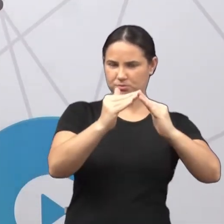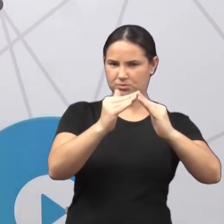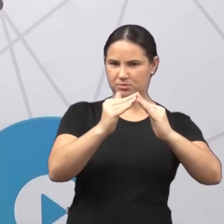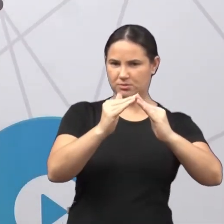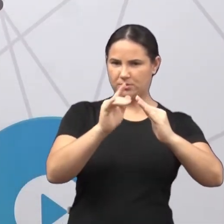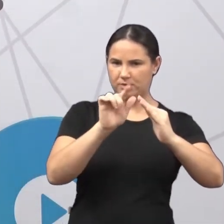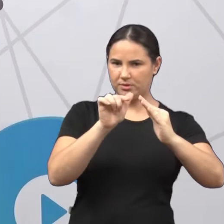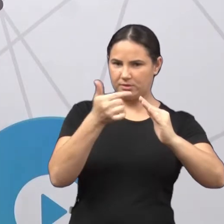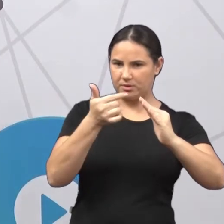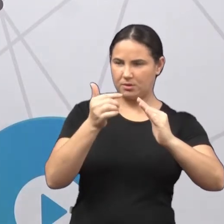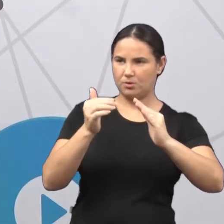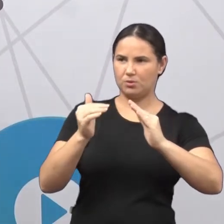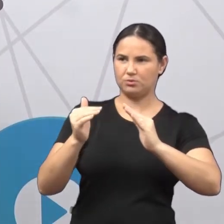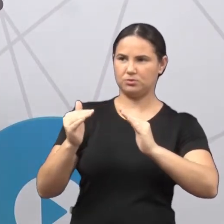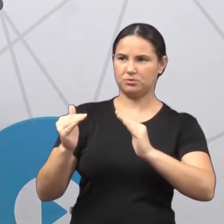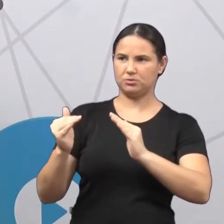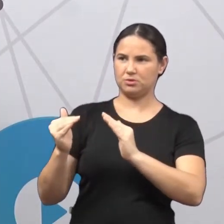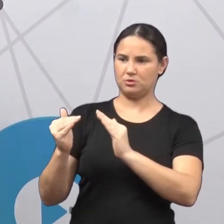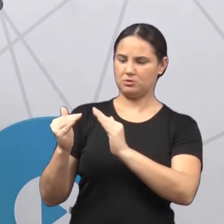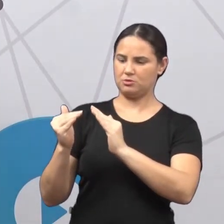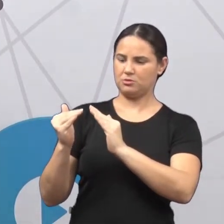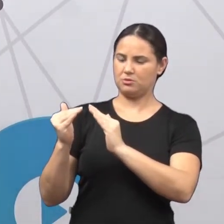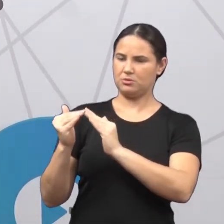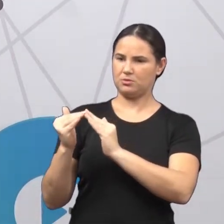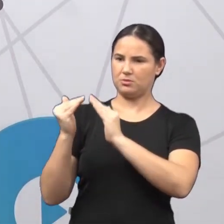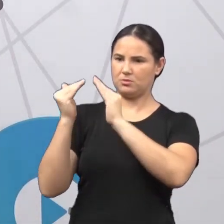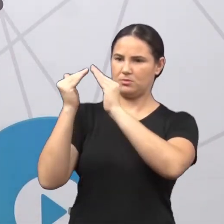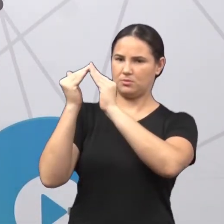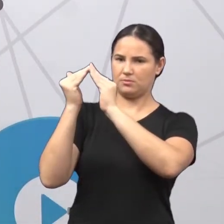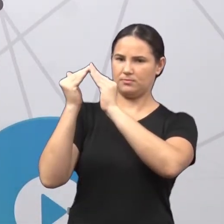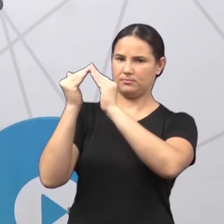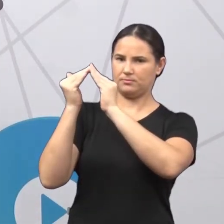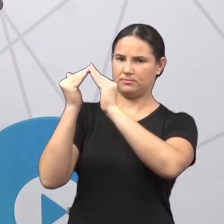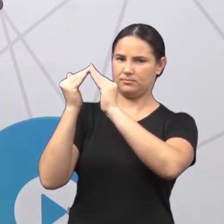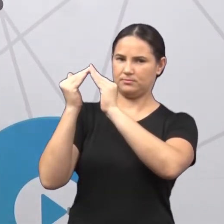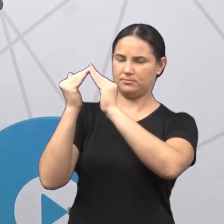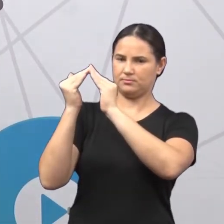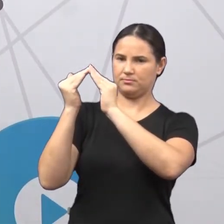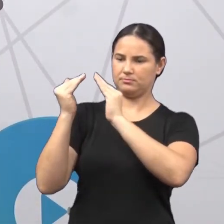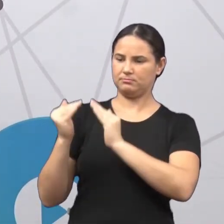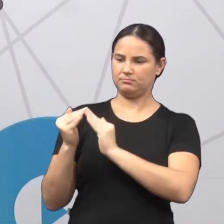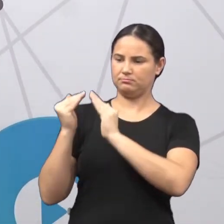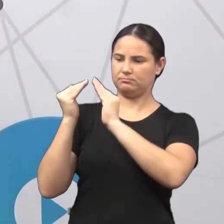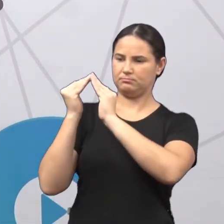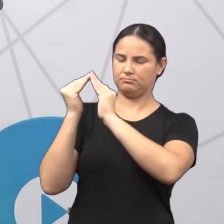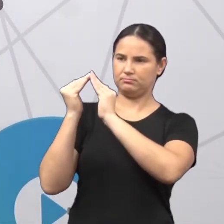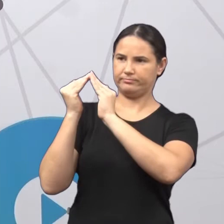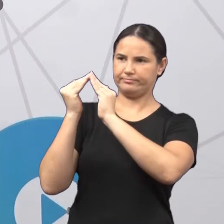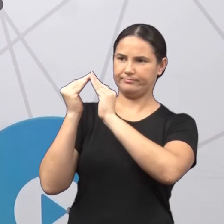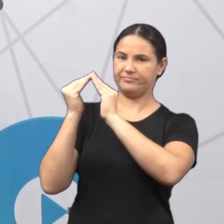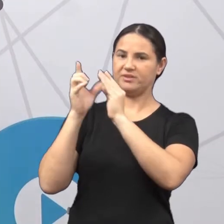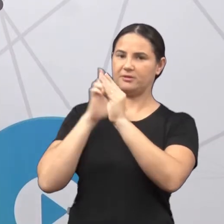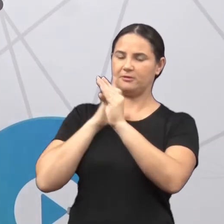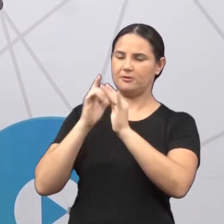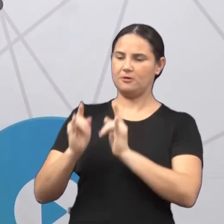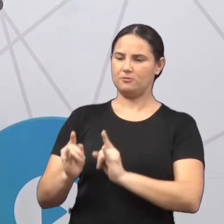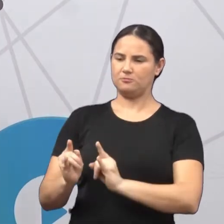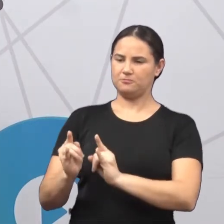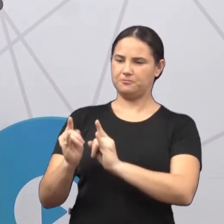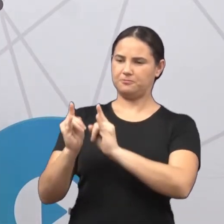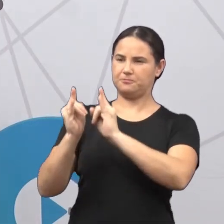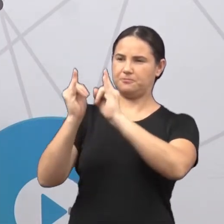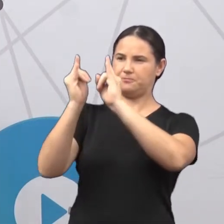também tem os sobrados, que são casas de dois andares. E nós temos também os condomínios. Que tem os condomínios